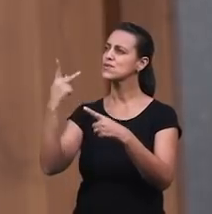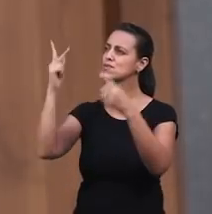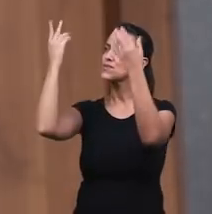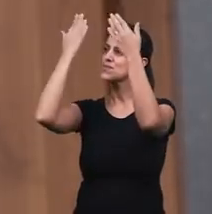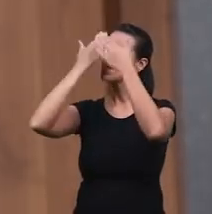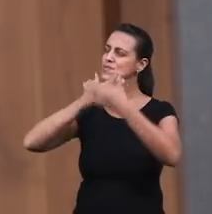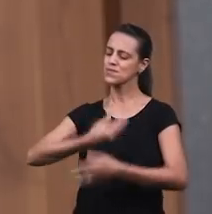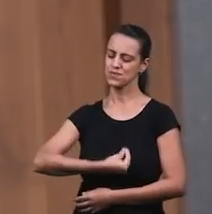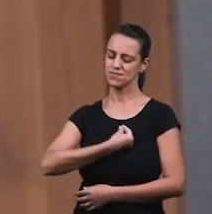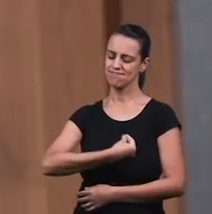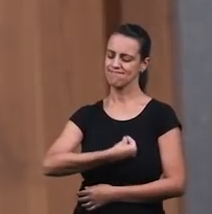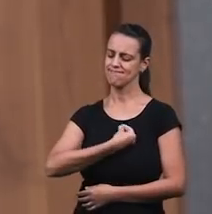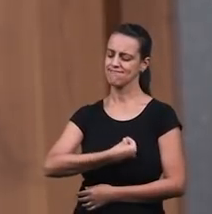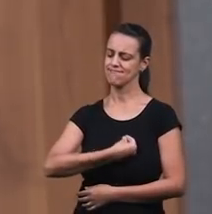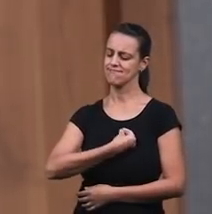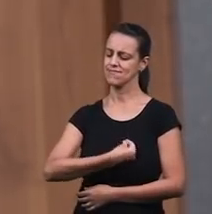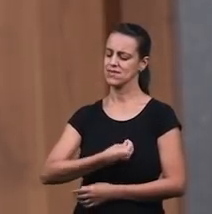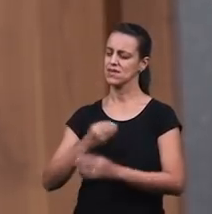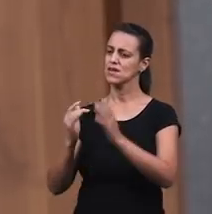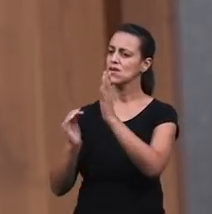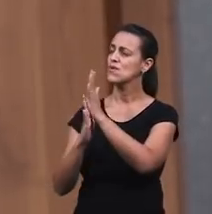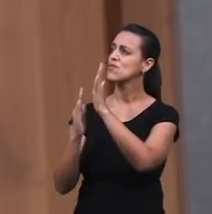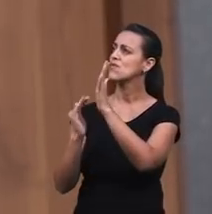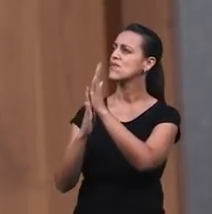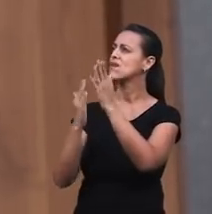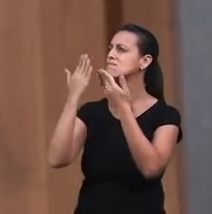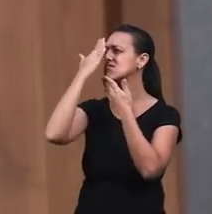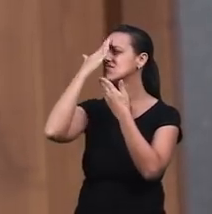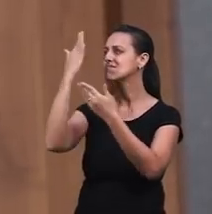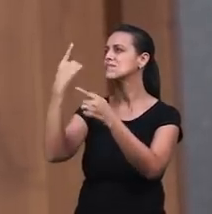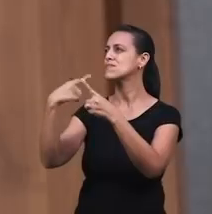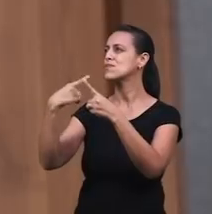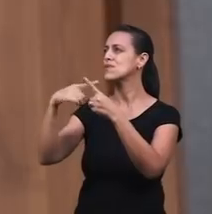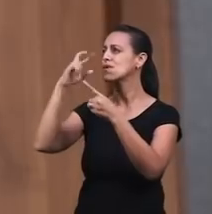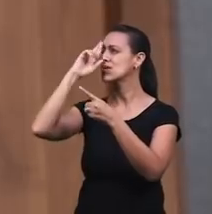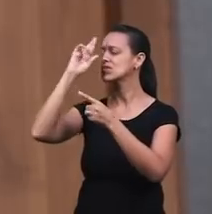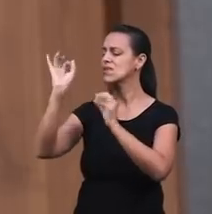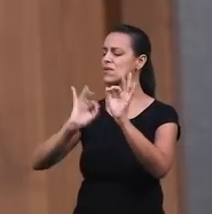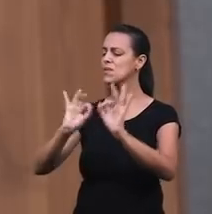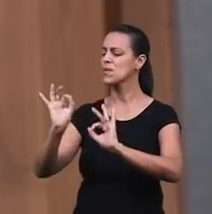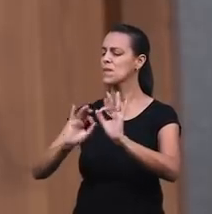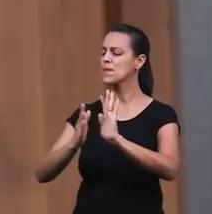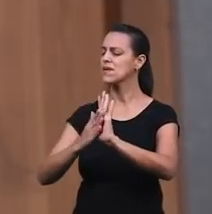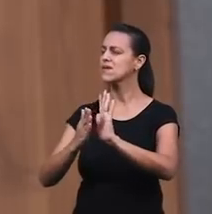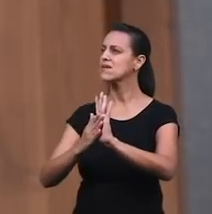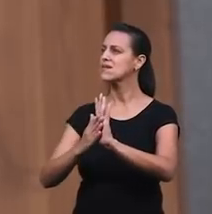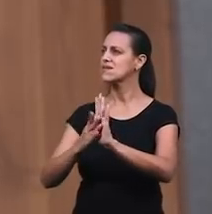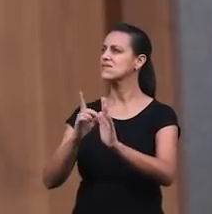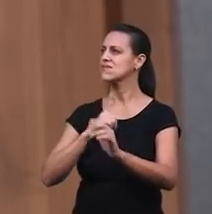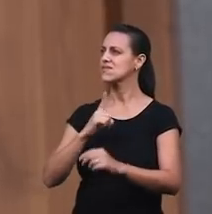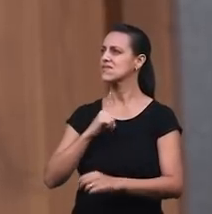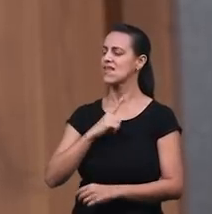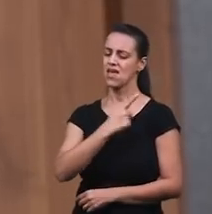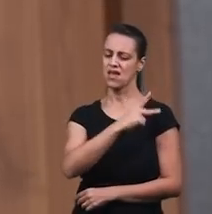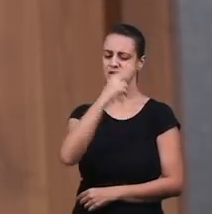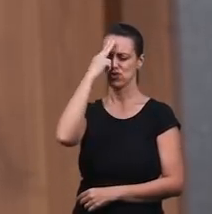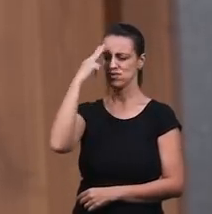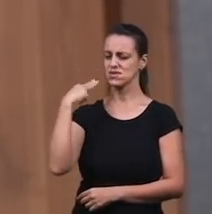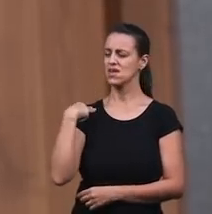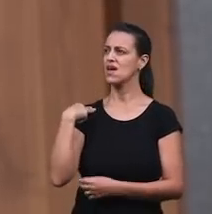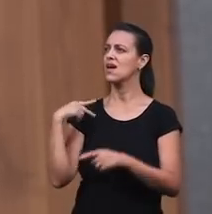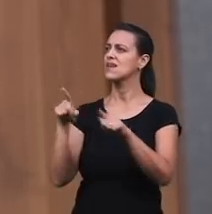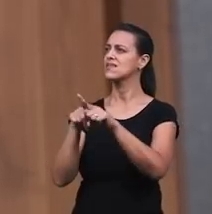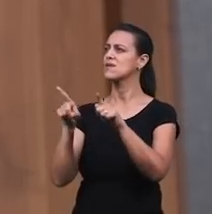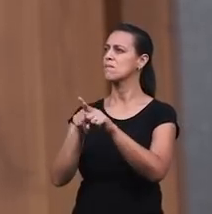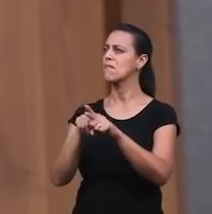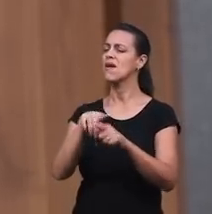Te louvamos, ó Deus Porque como o Senhor Tinha um plano para a vida de José O Senhor tem um plano Para cada intermediário